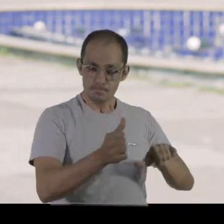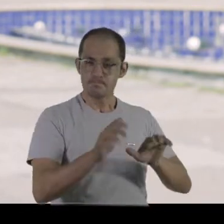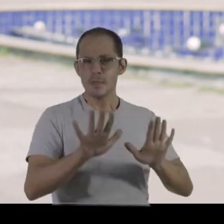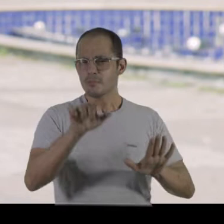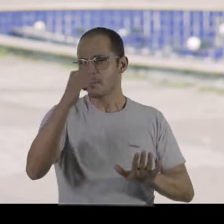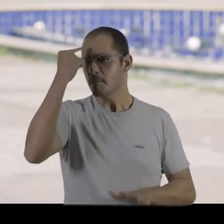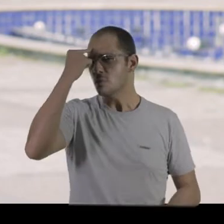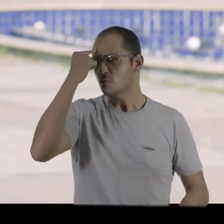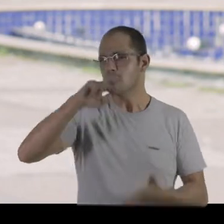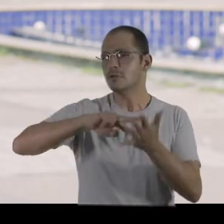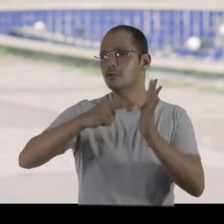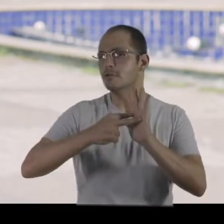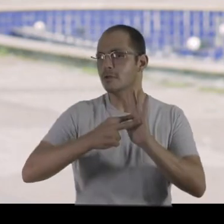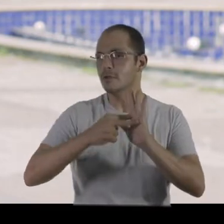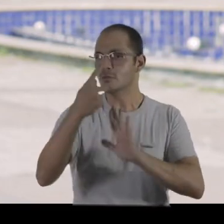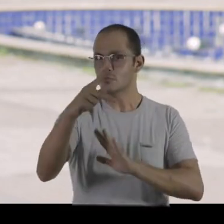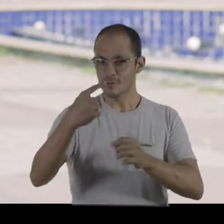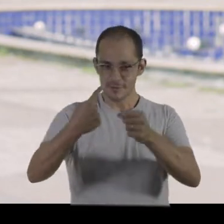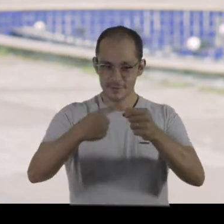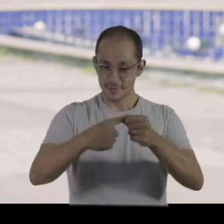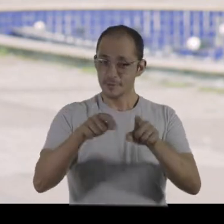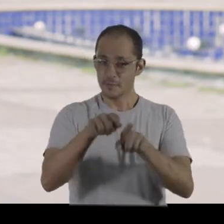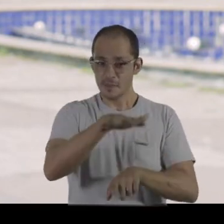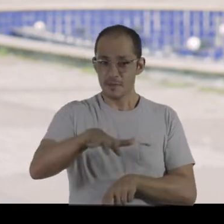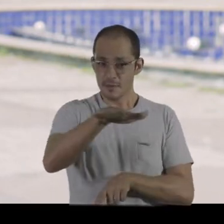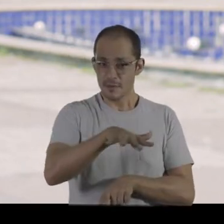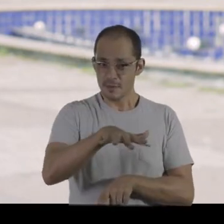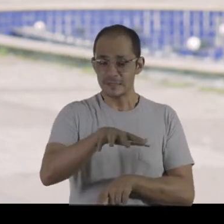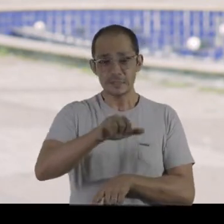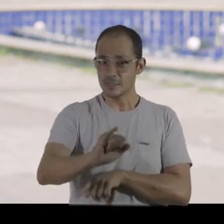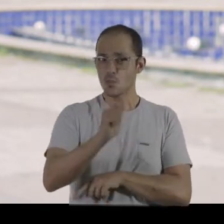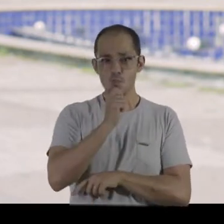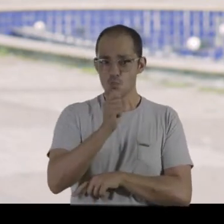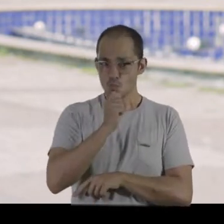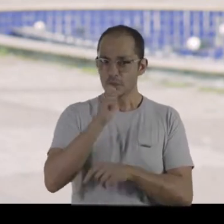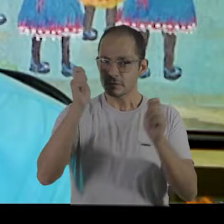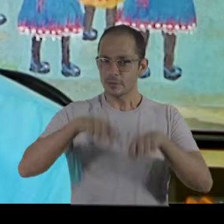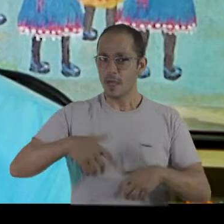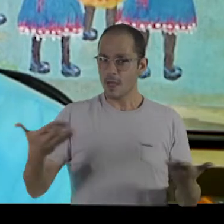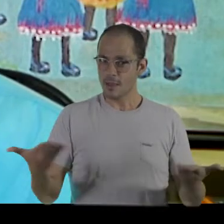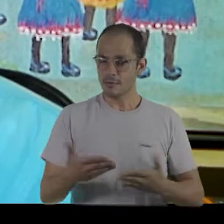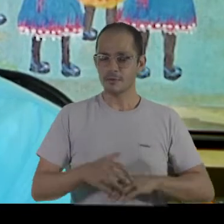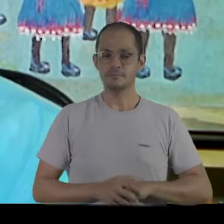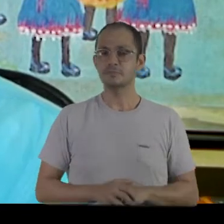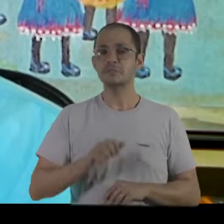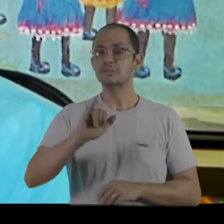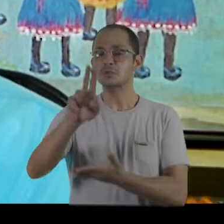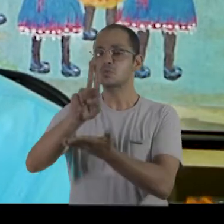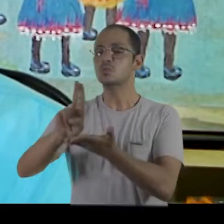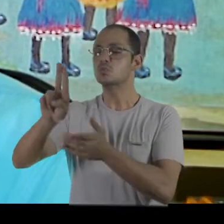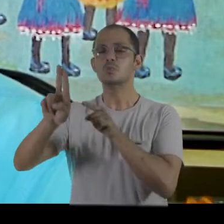pensar o que ela significa para a sua cidade e região? Se ainda não fez isso, está na hora de fazer. Sem a Universidade